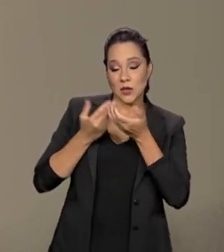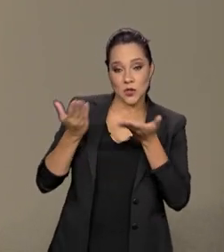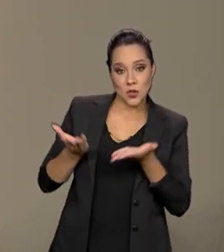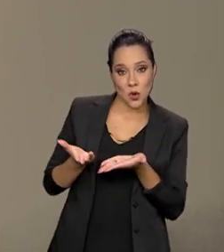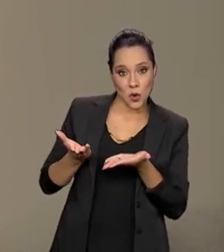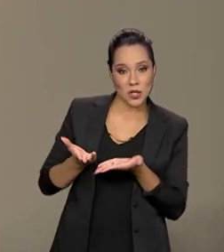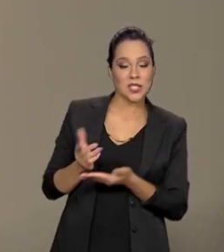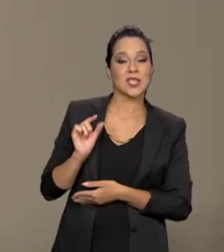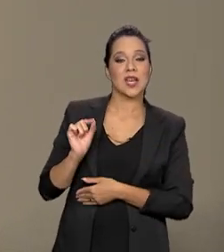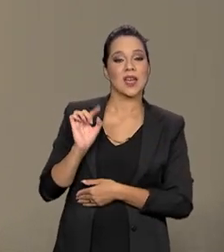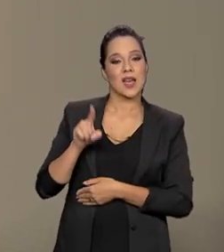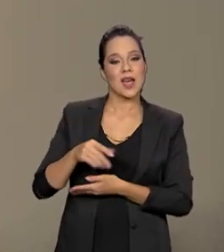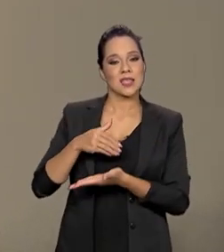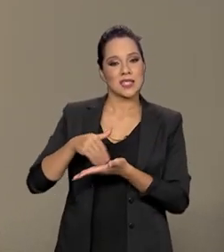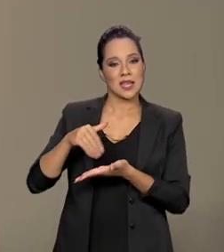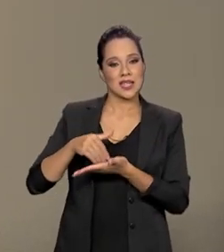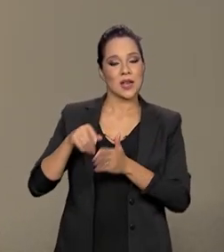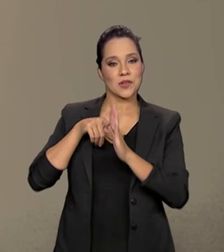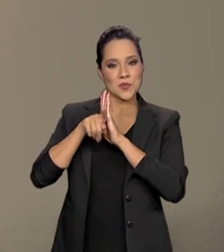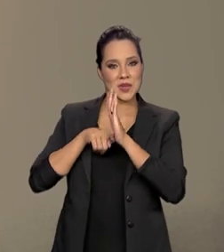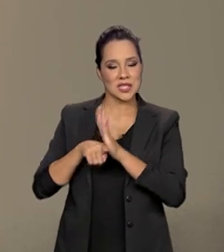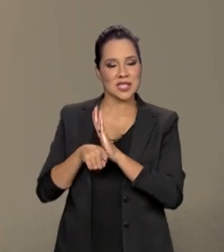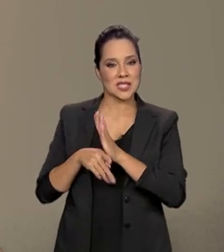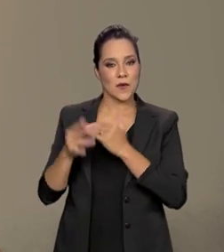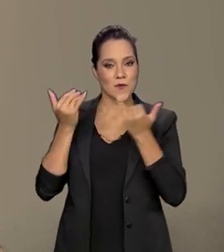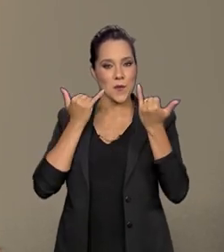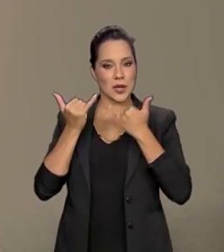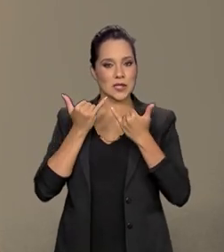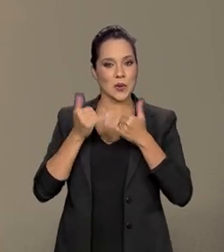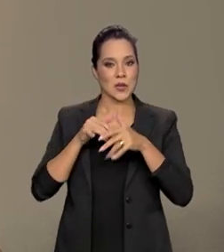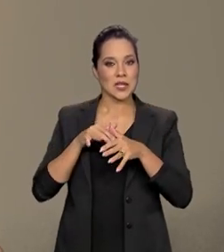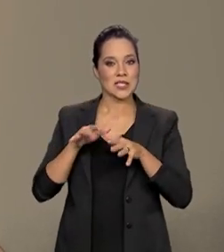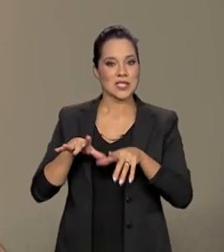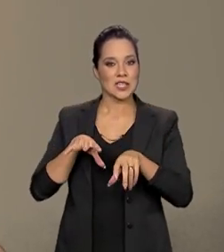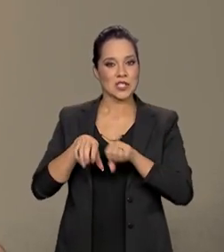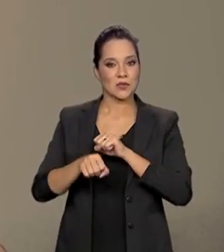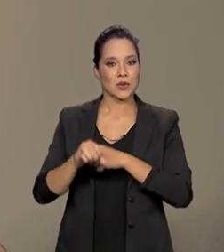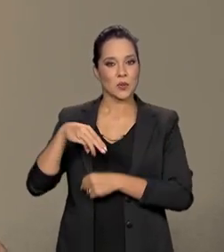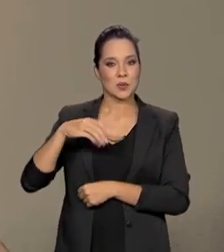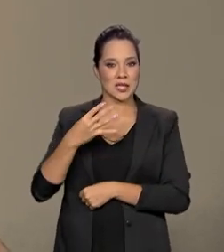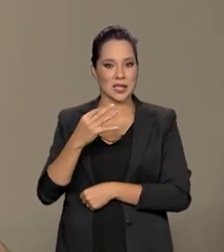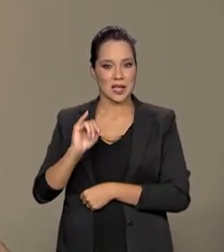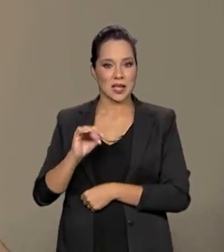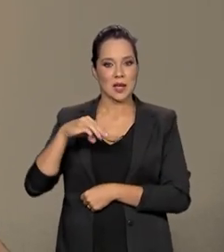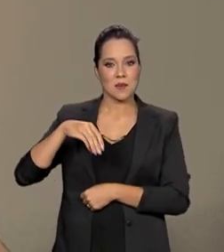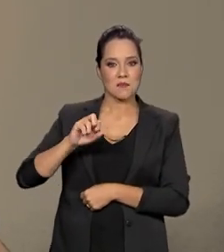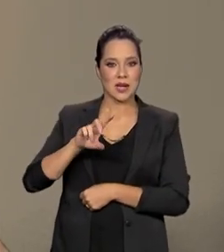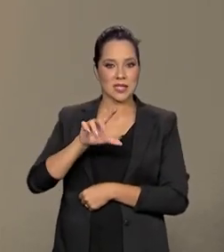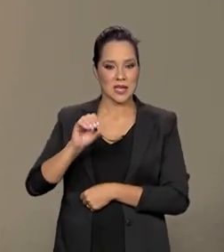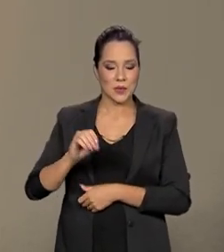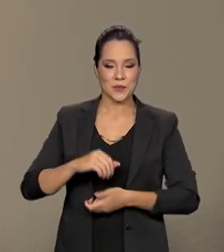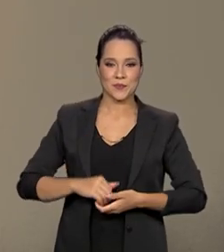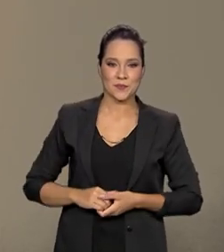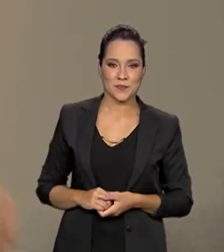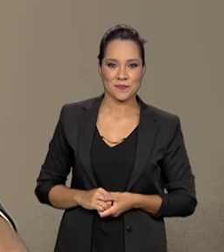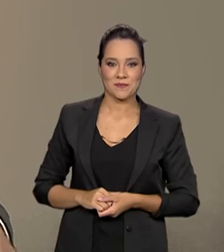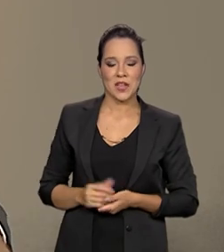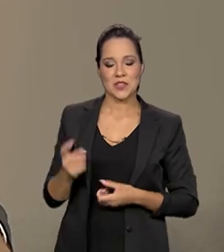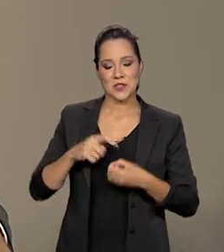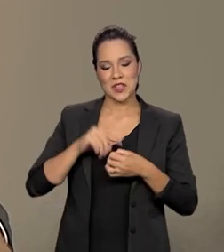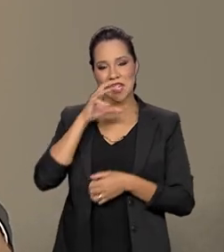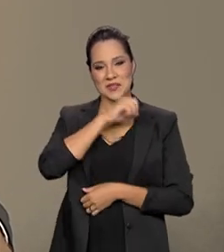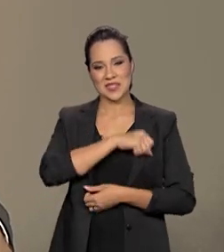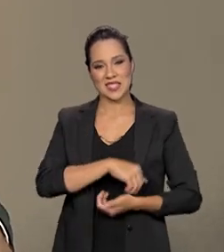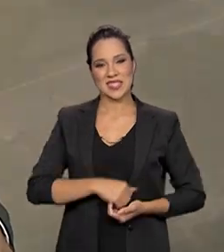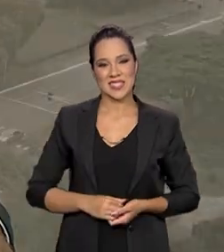edição do Brasil em Pauta é o secretário de Pesquisa e Informação Científica do MCTI, Marcelo Morales. Voltamos